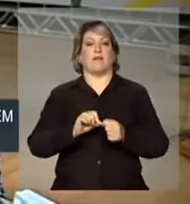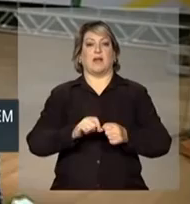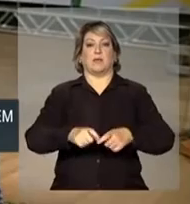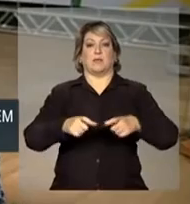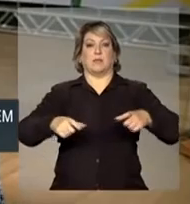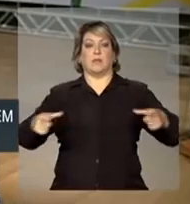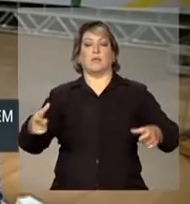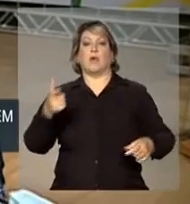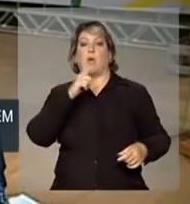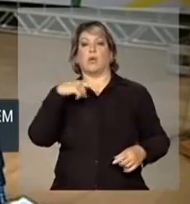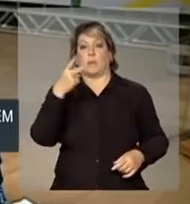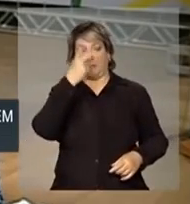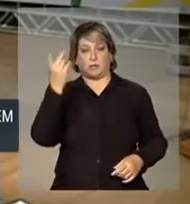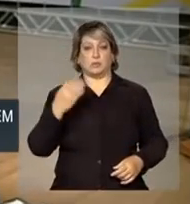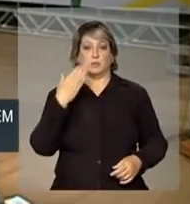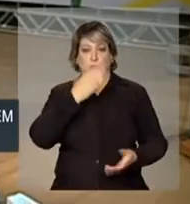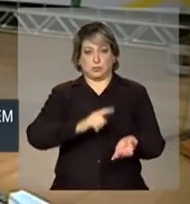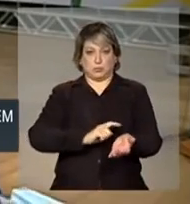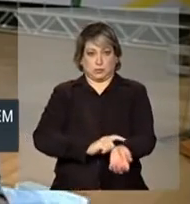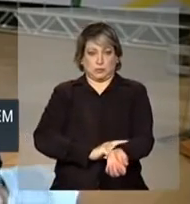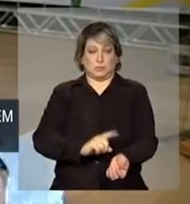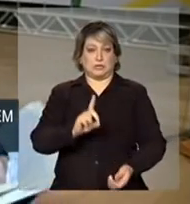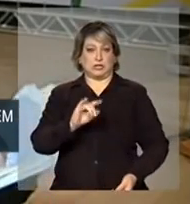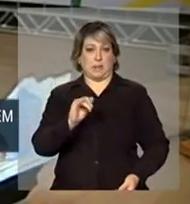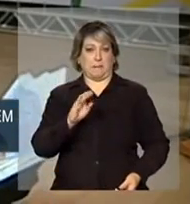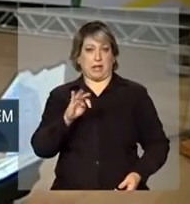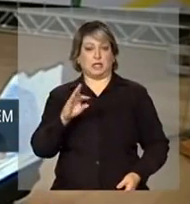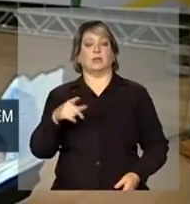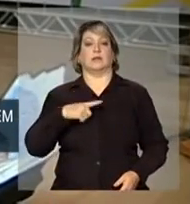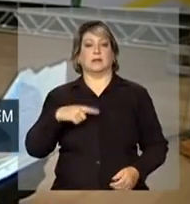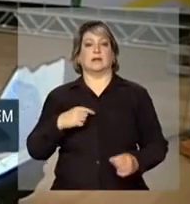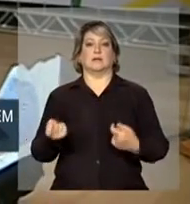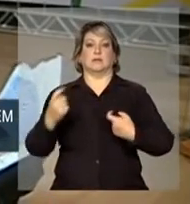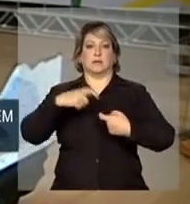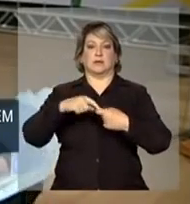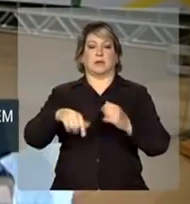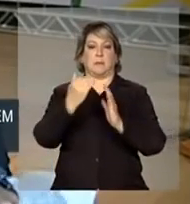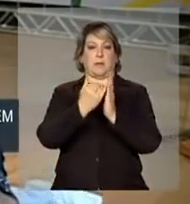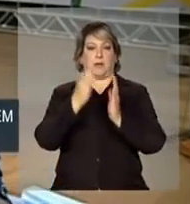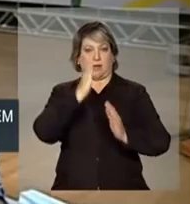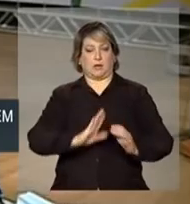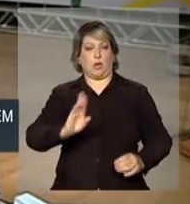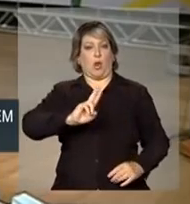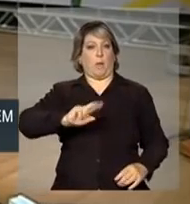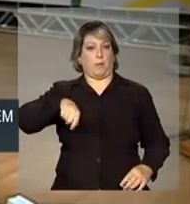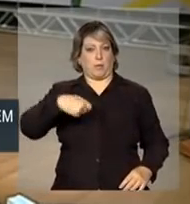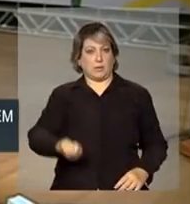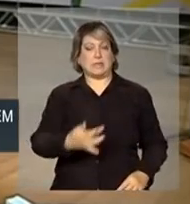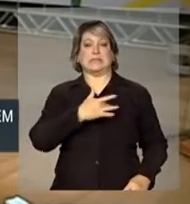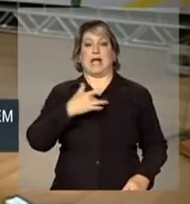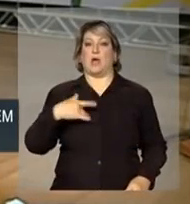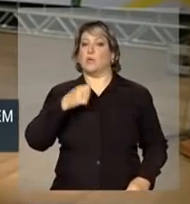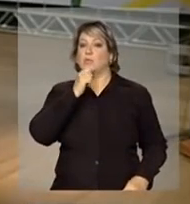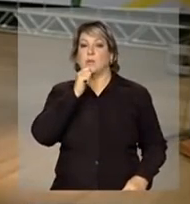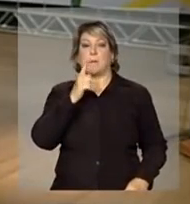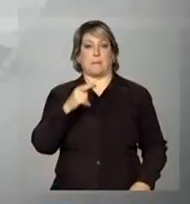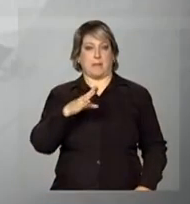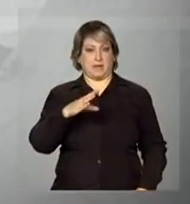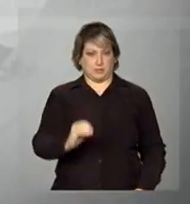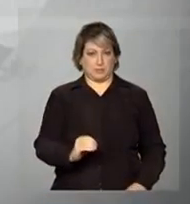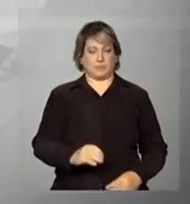acesso de diabéticos a medicamentos com o programa nacional chamado Saúde Não Tem Preço. Malu.